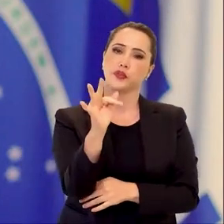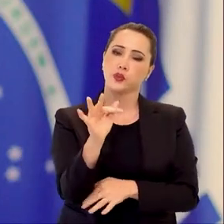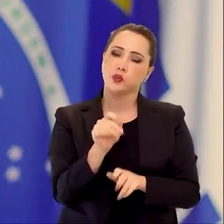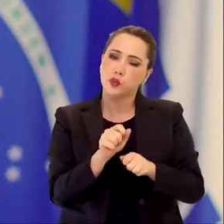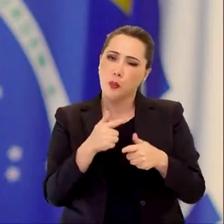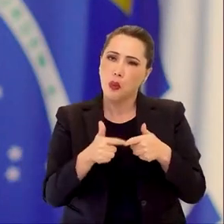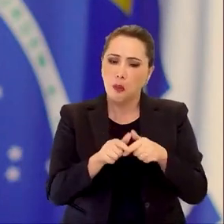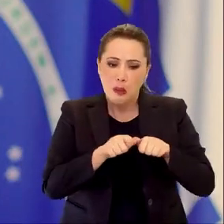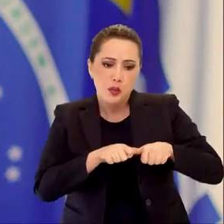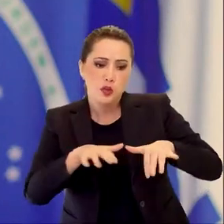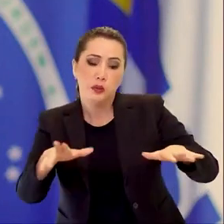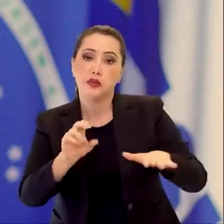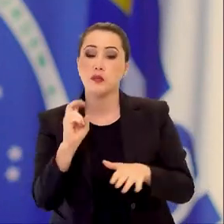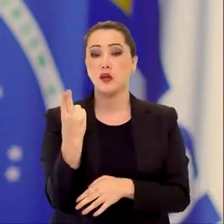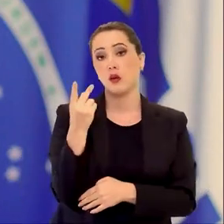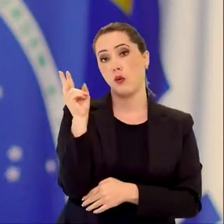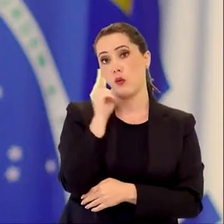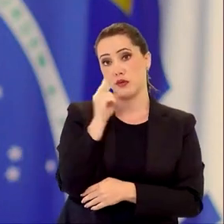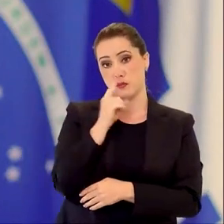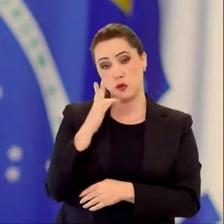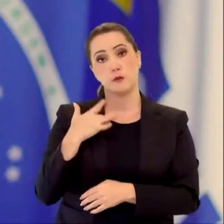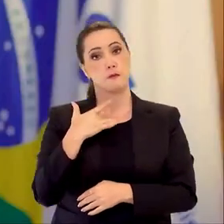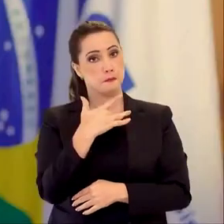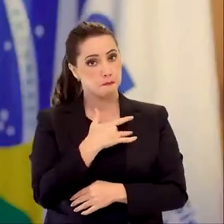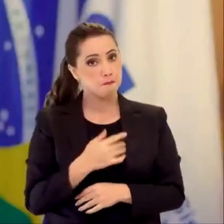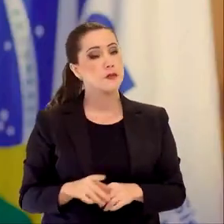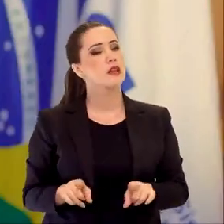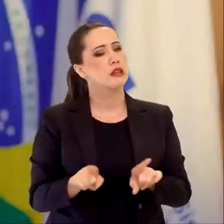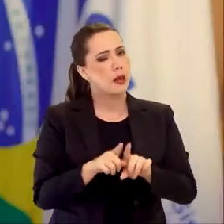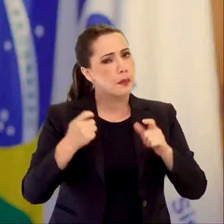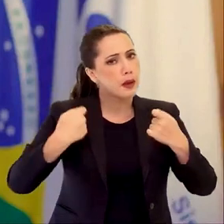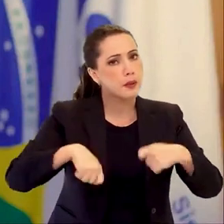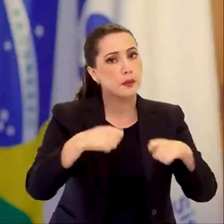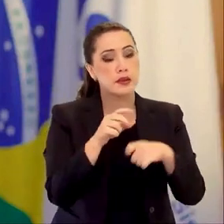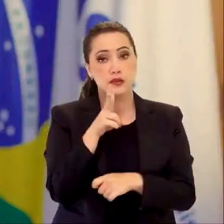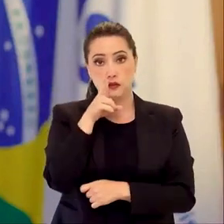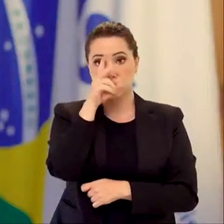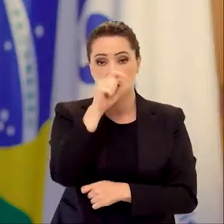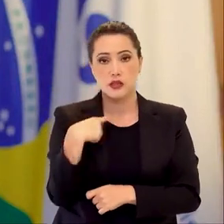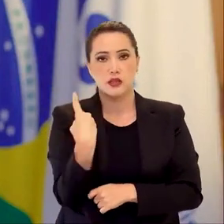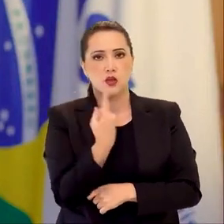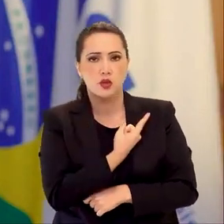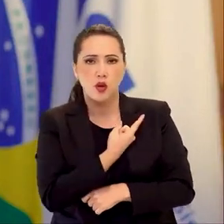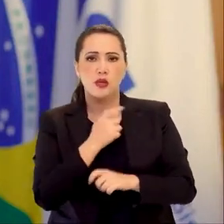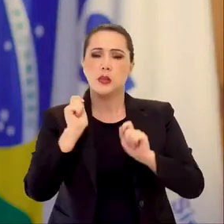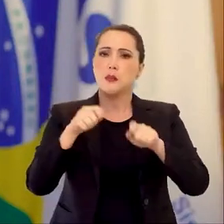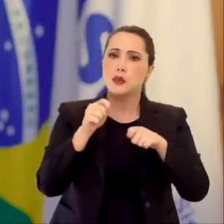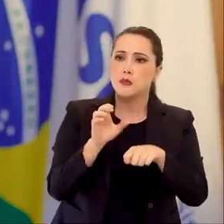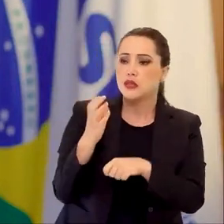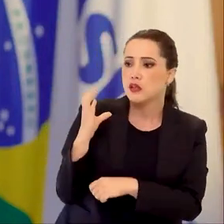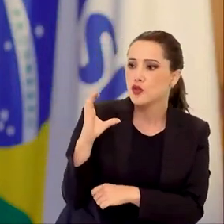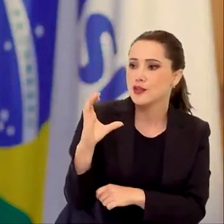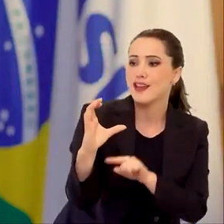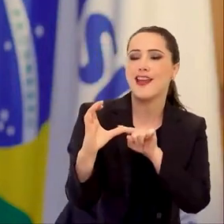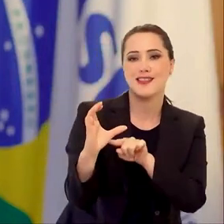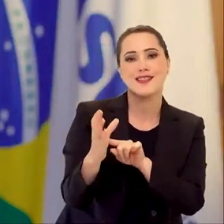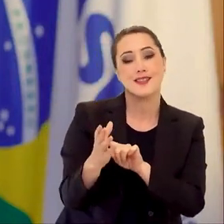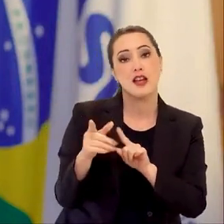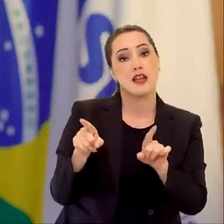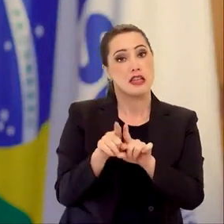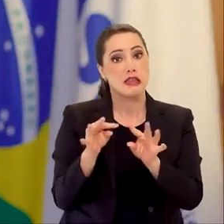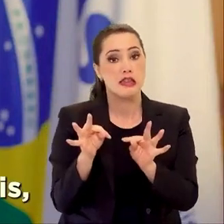futuras epidemias e emergências sanitárias. De fortalecermos nossa capacidade científica e